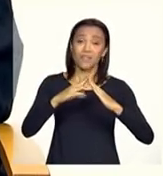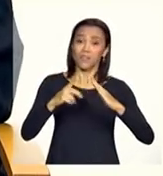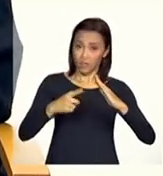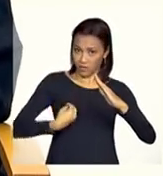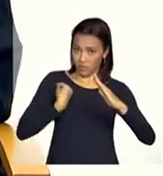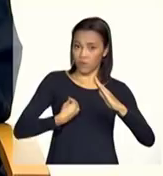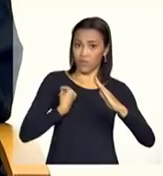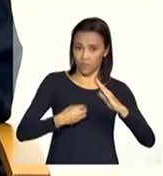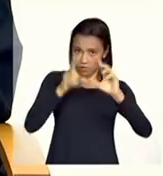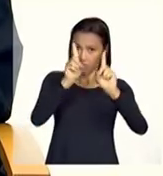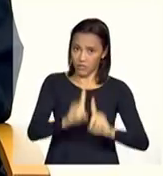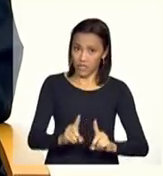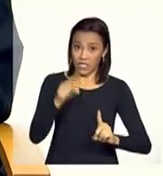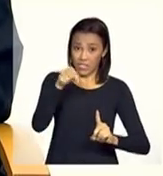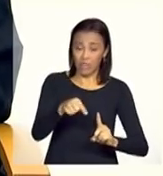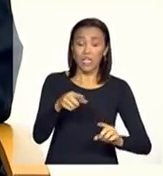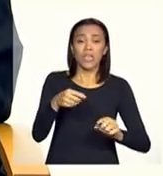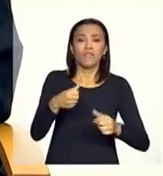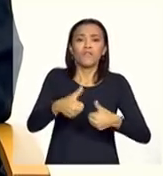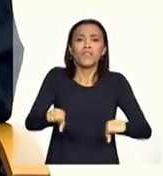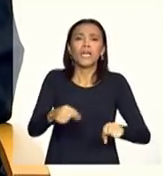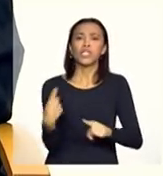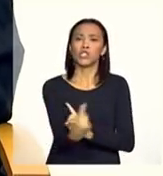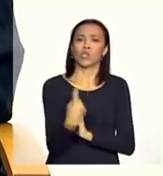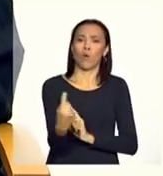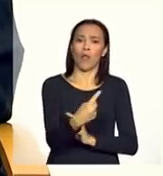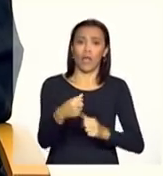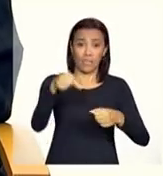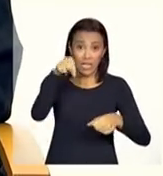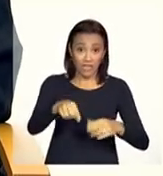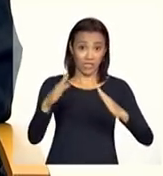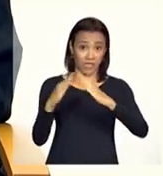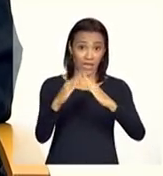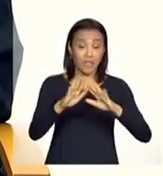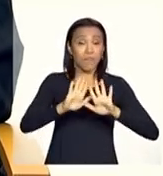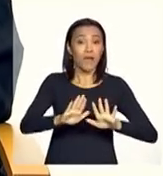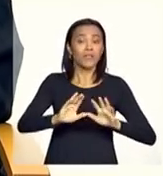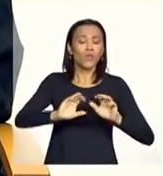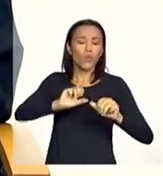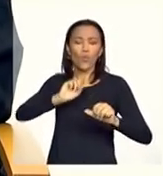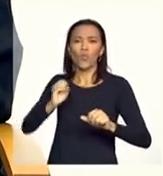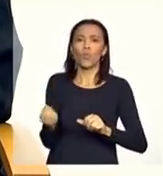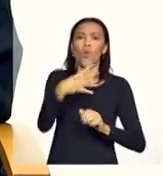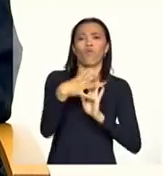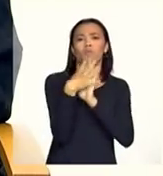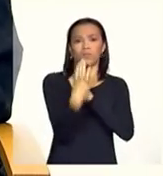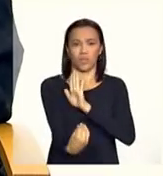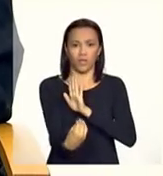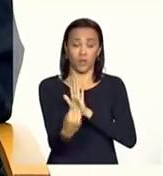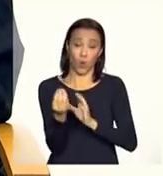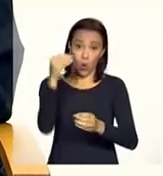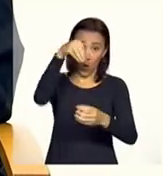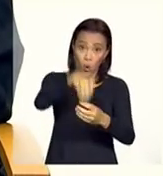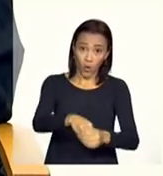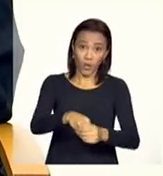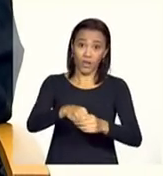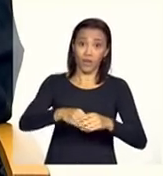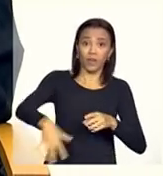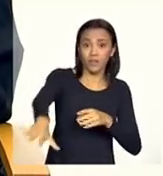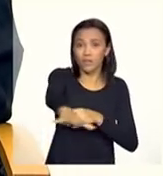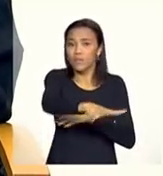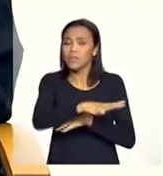estão como isoladas em alguns espaços, trazendo uma nova dimensão, colocando na comunidade, nas